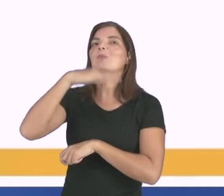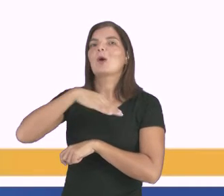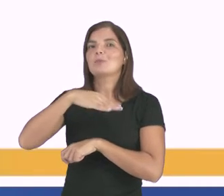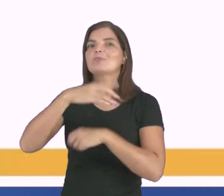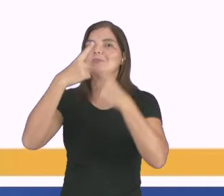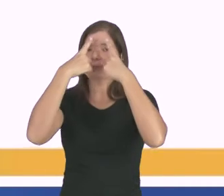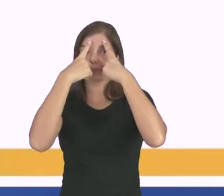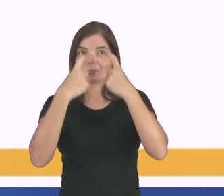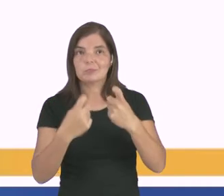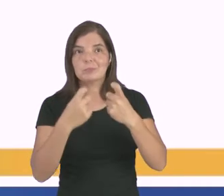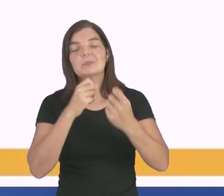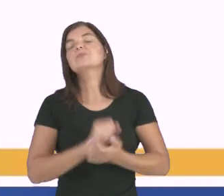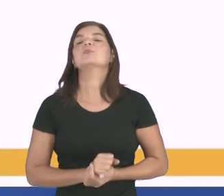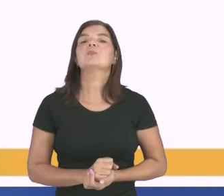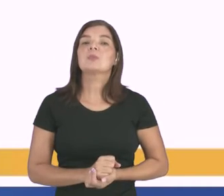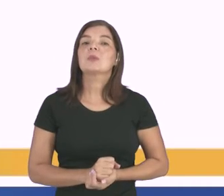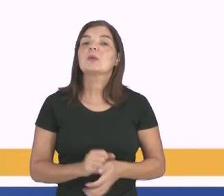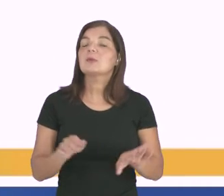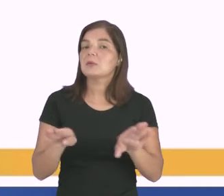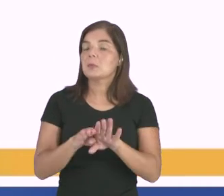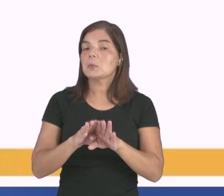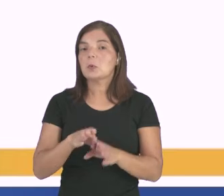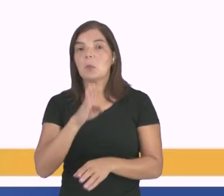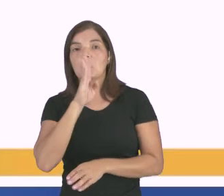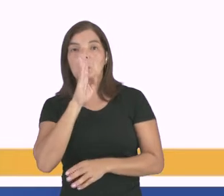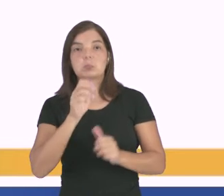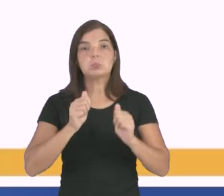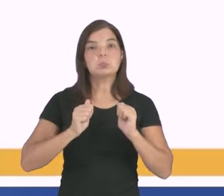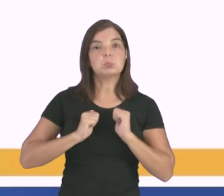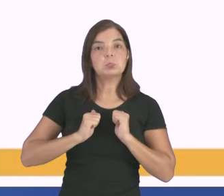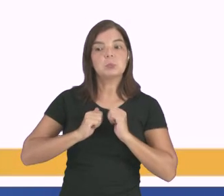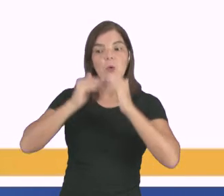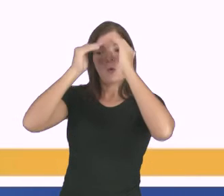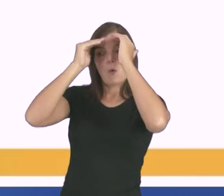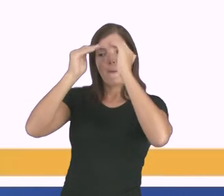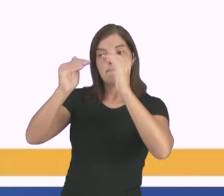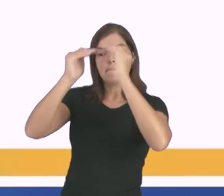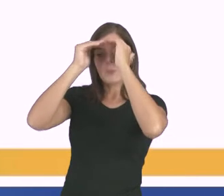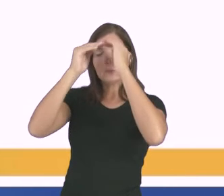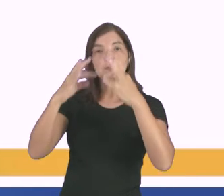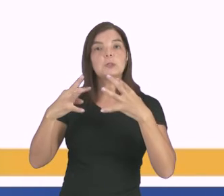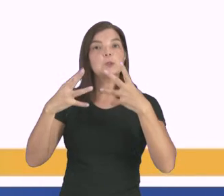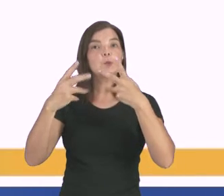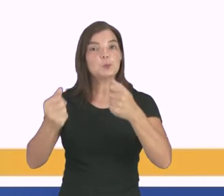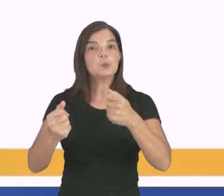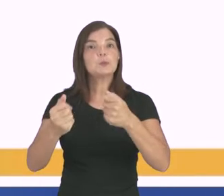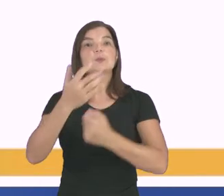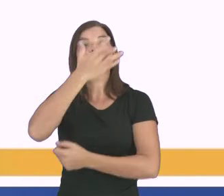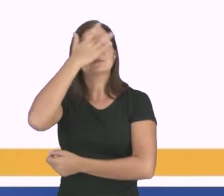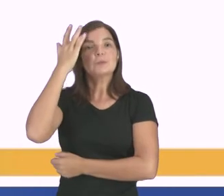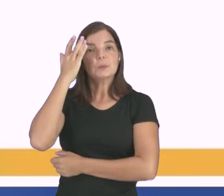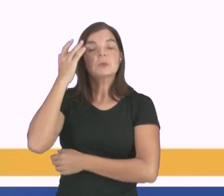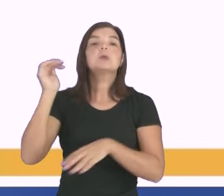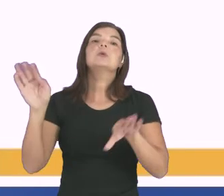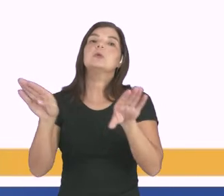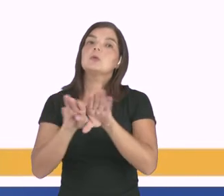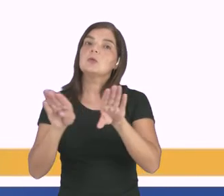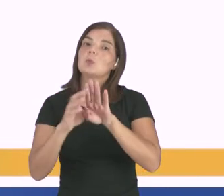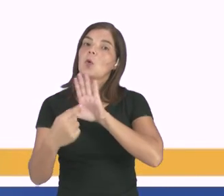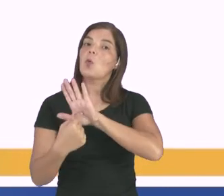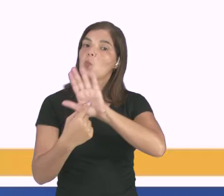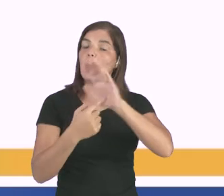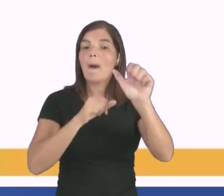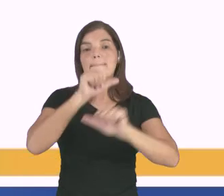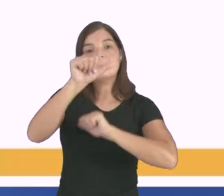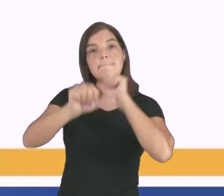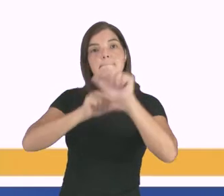violência, né? Vão se tornar passivos ou submissos, ou seja, vão obedecer a tudo e a todos, né? E também vão apresentar mudança